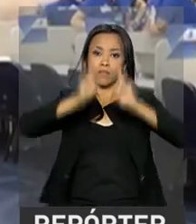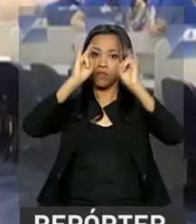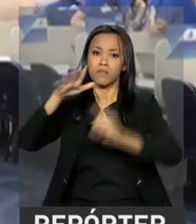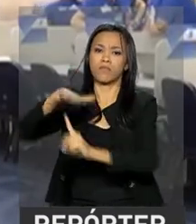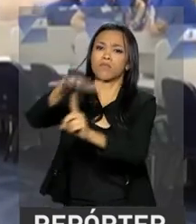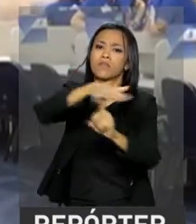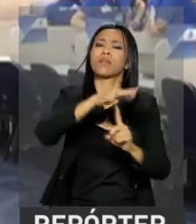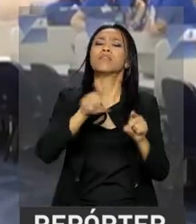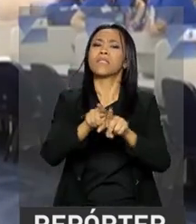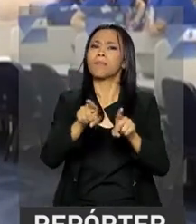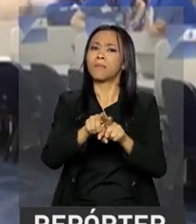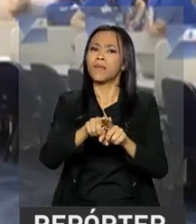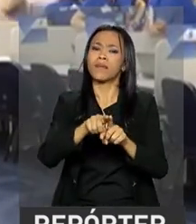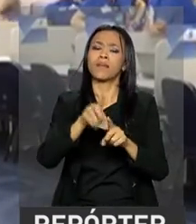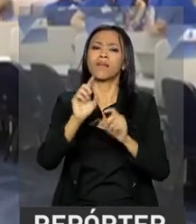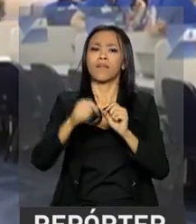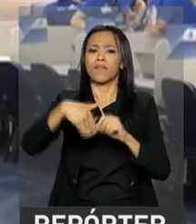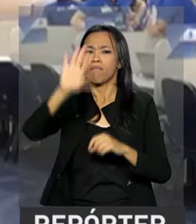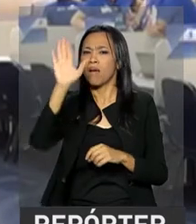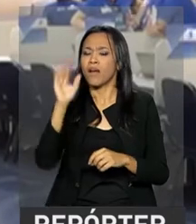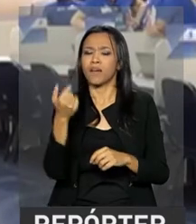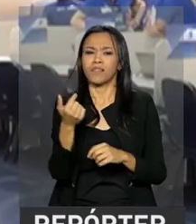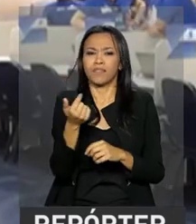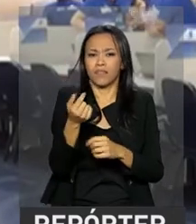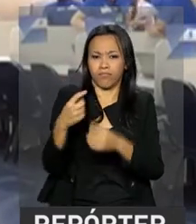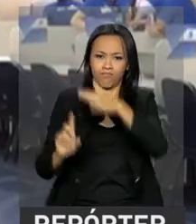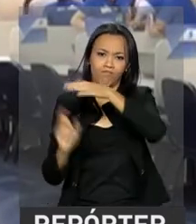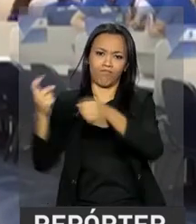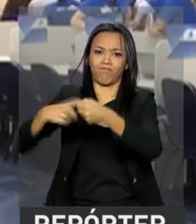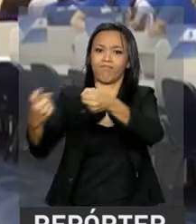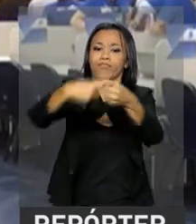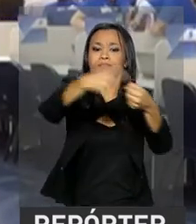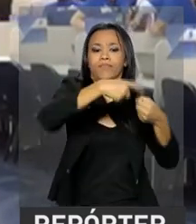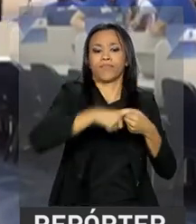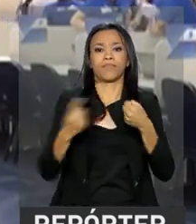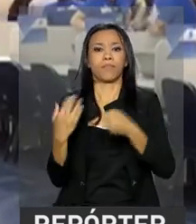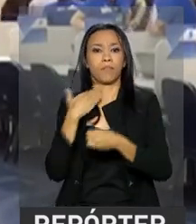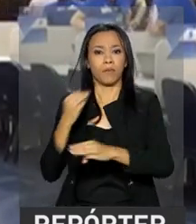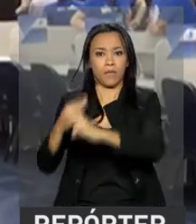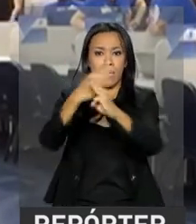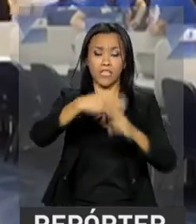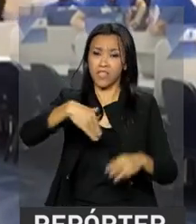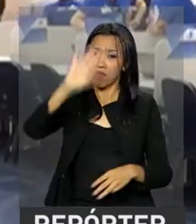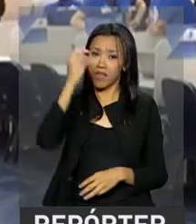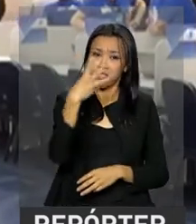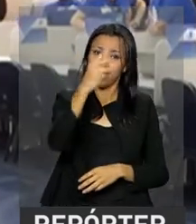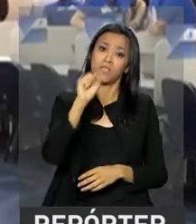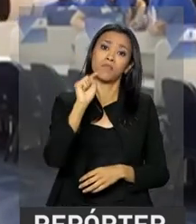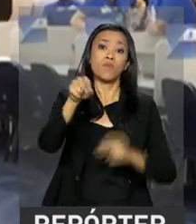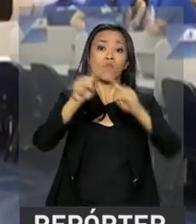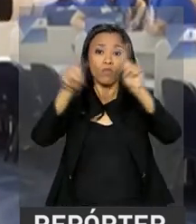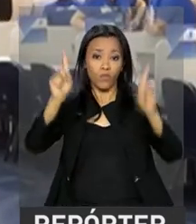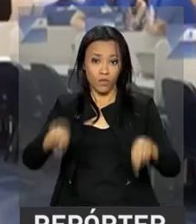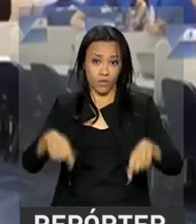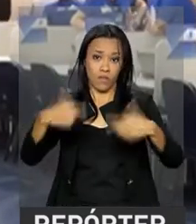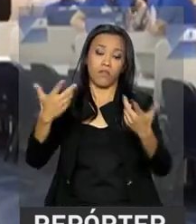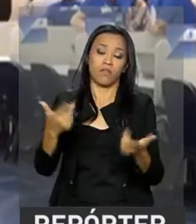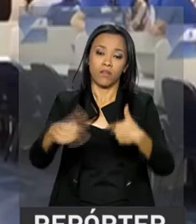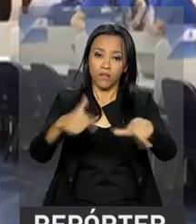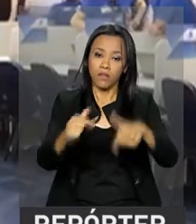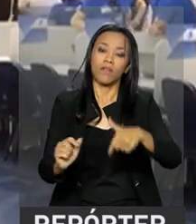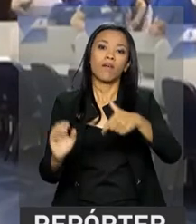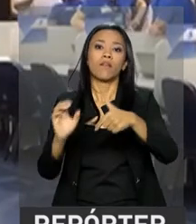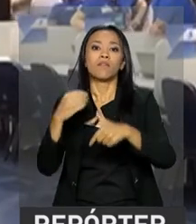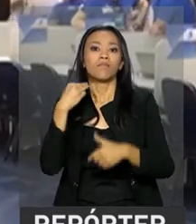261 correspondentes caixa e mais de 3 mil funcionários do banco. O Feirão Caixa foi aberto oficialmente aqui no